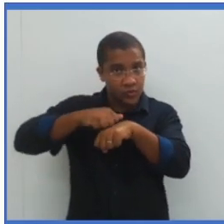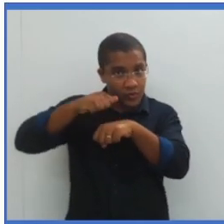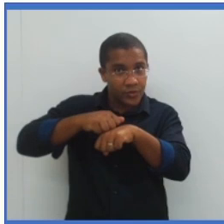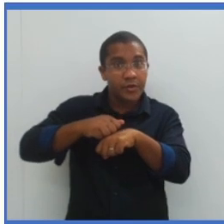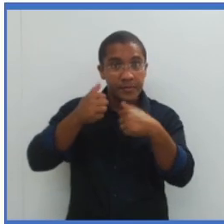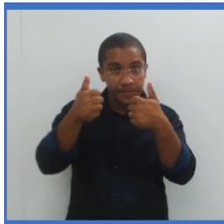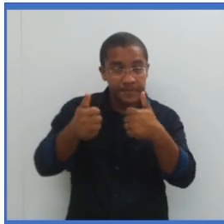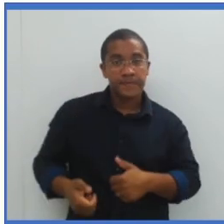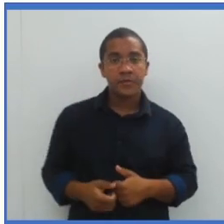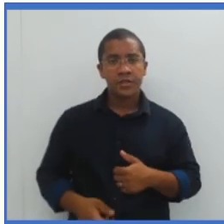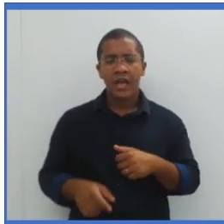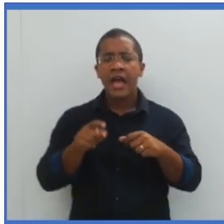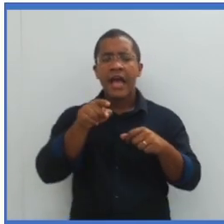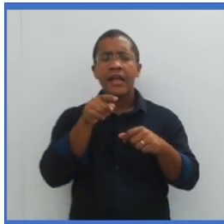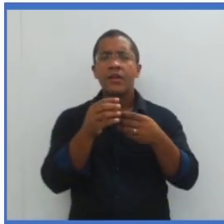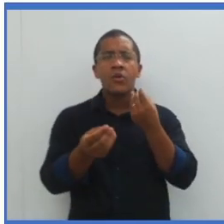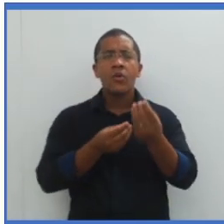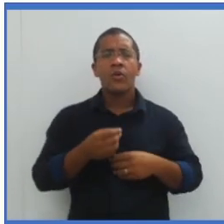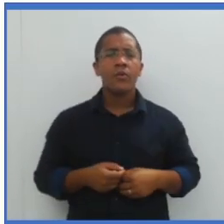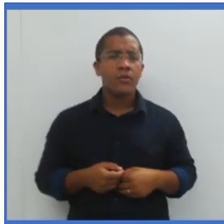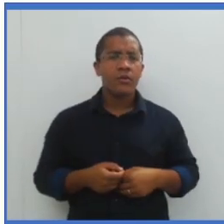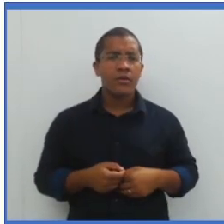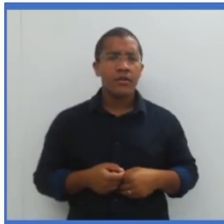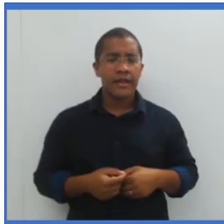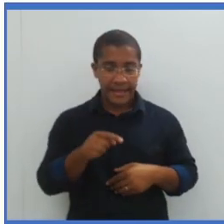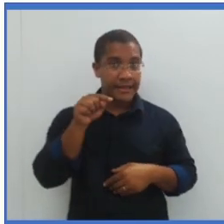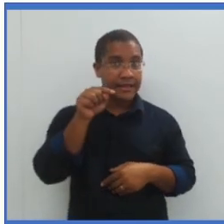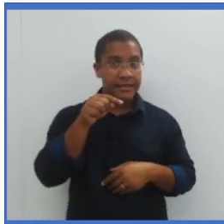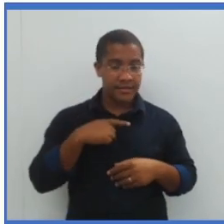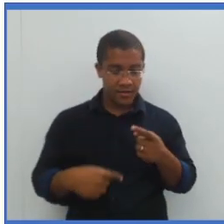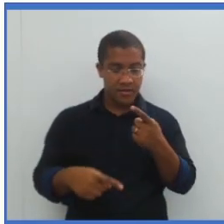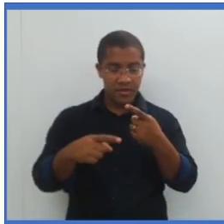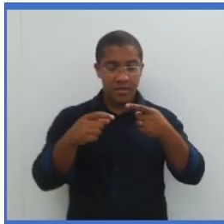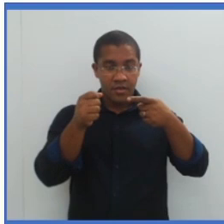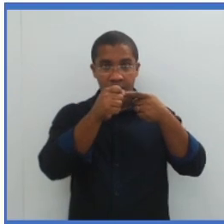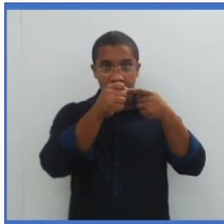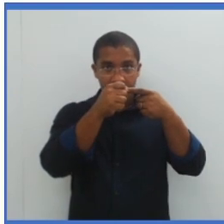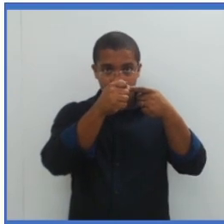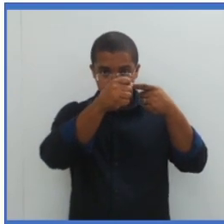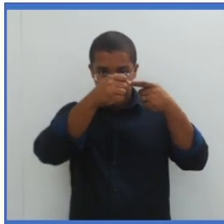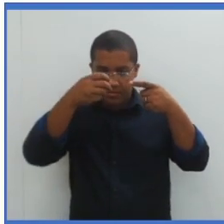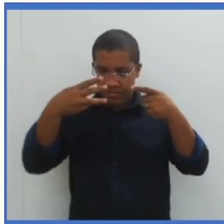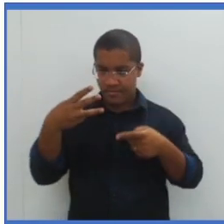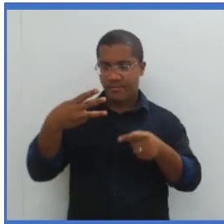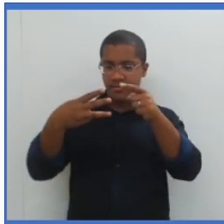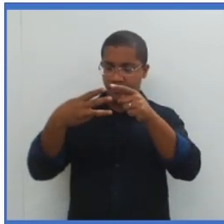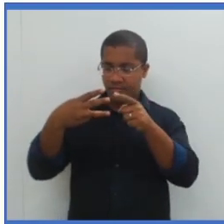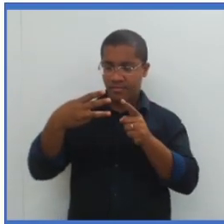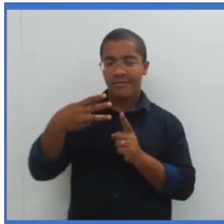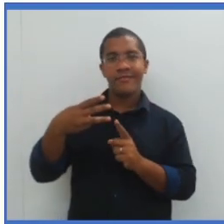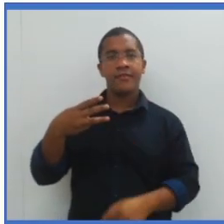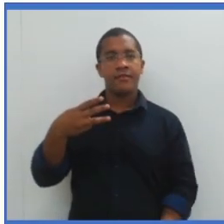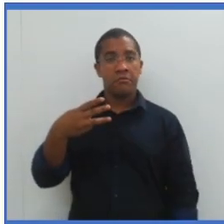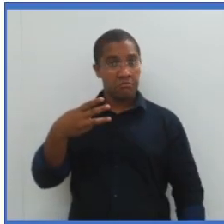Nesta barra rígida, eu vou ter três pontos diferentes.